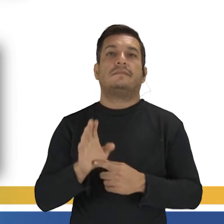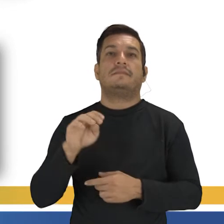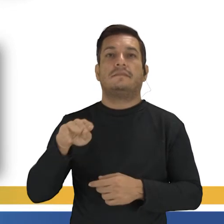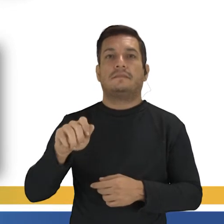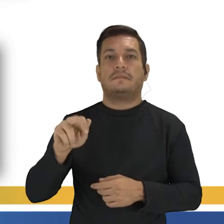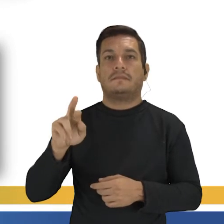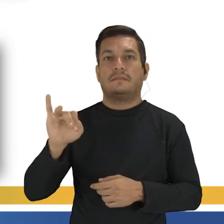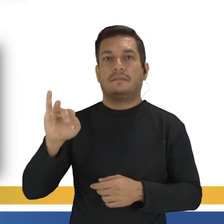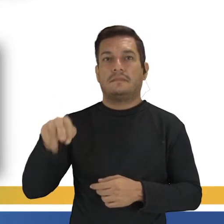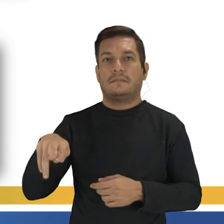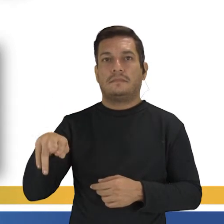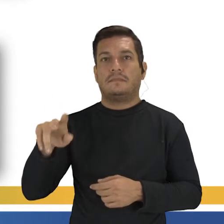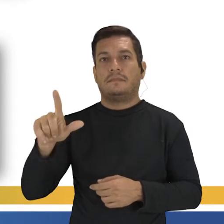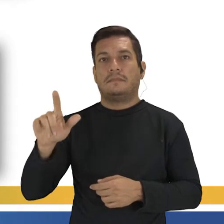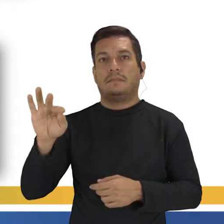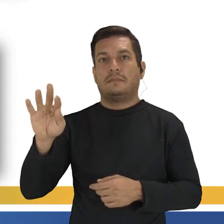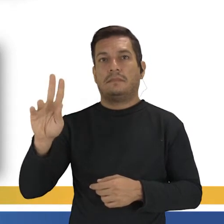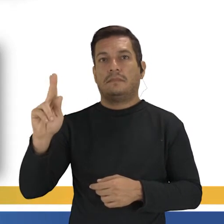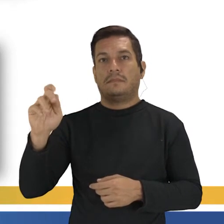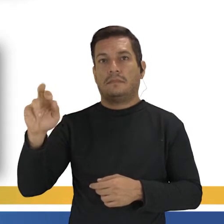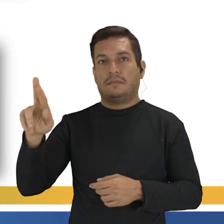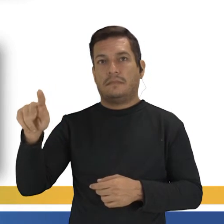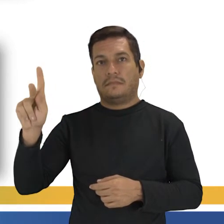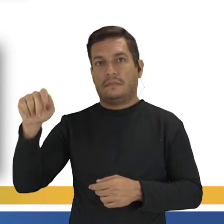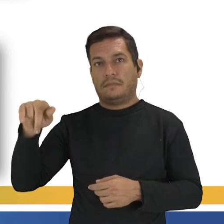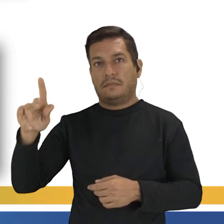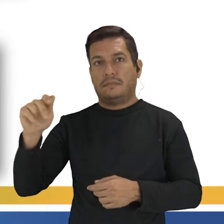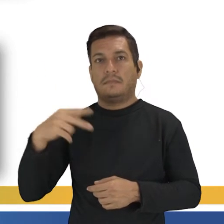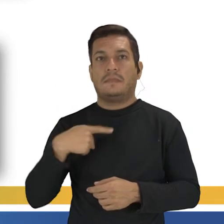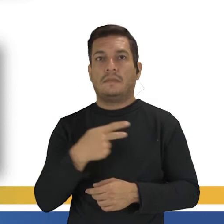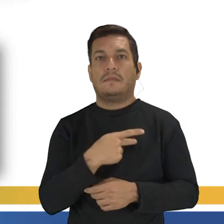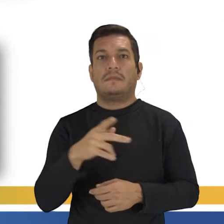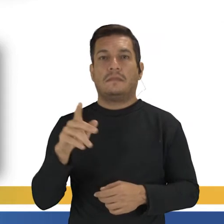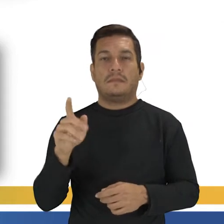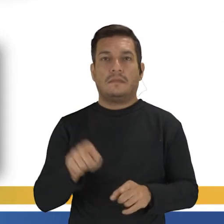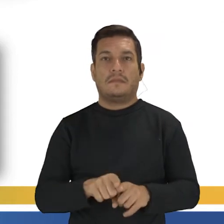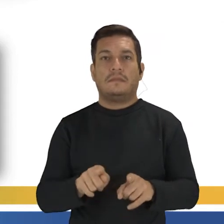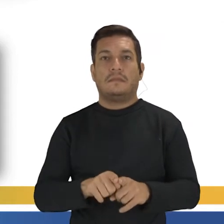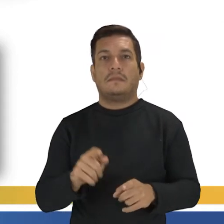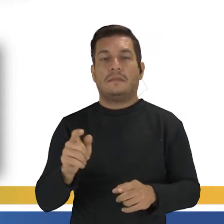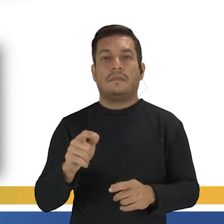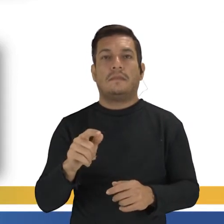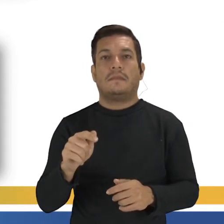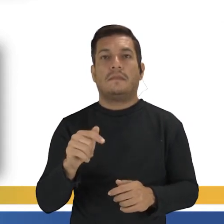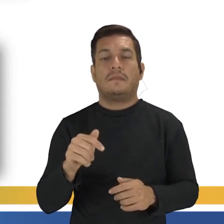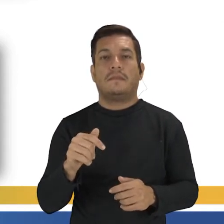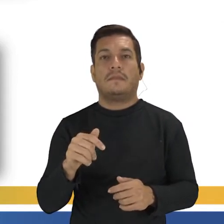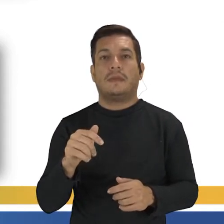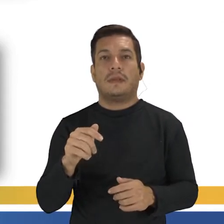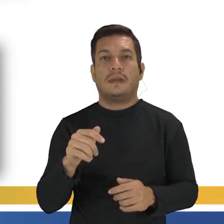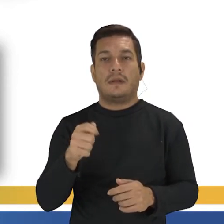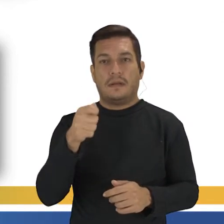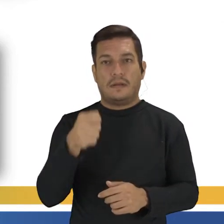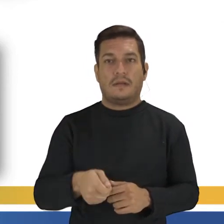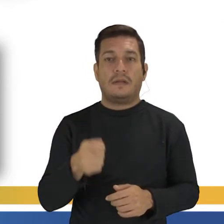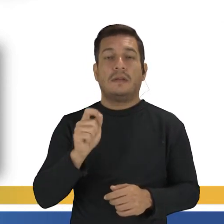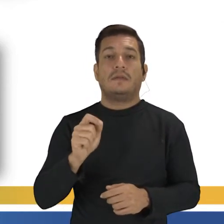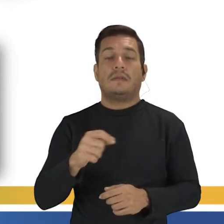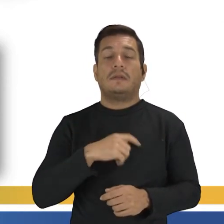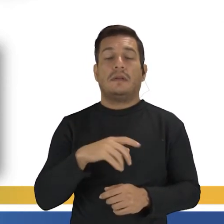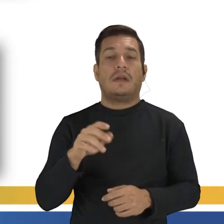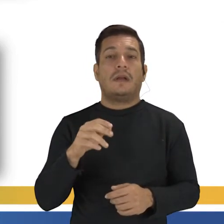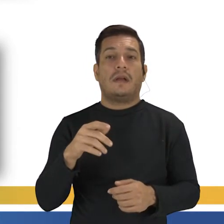Martin Luther King, né? Que foi um pastor batista e ativista, né? E ele vinha pregando a não